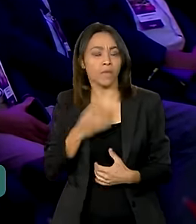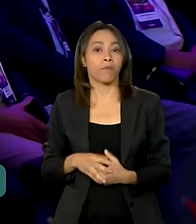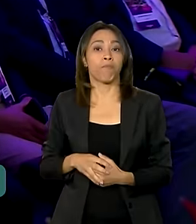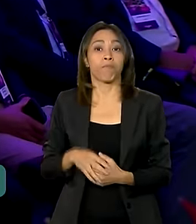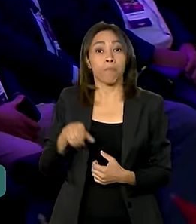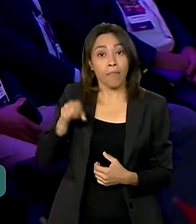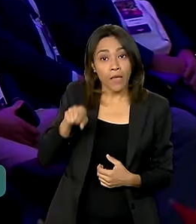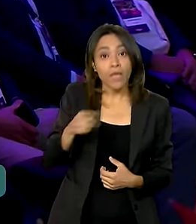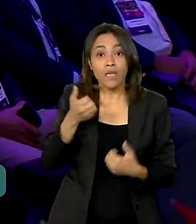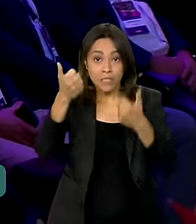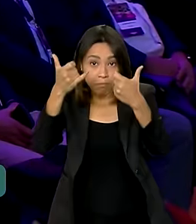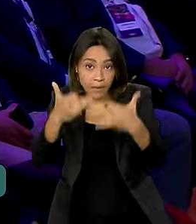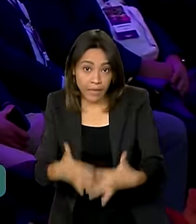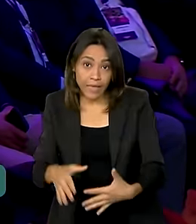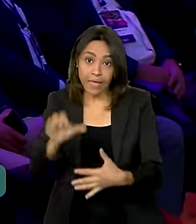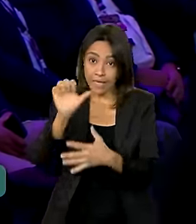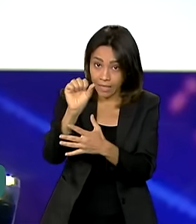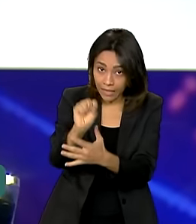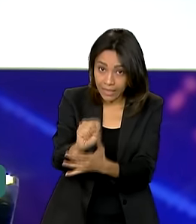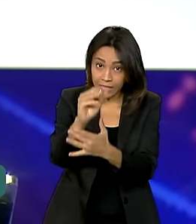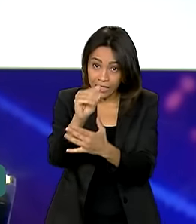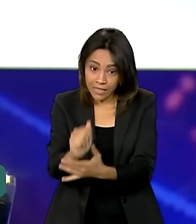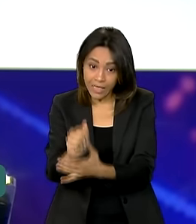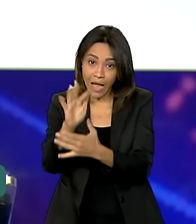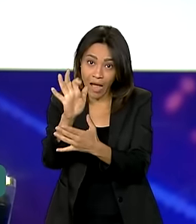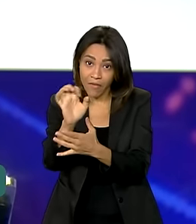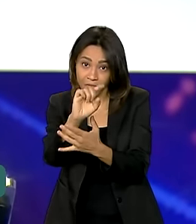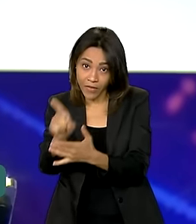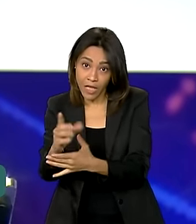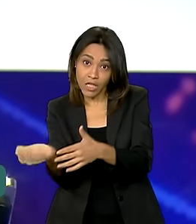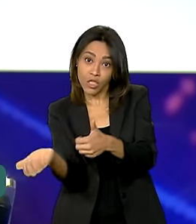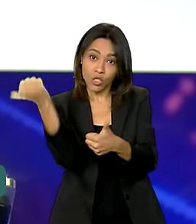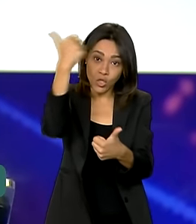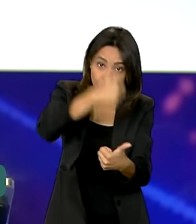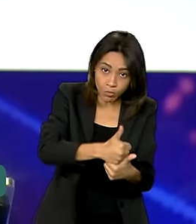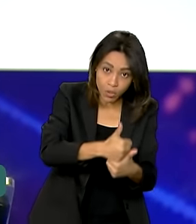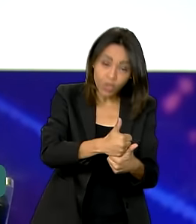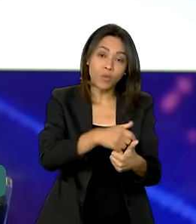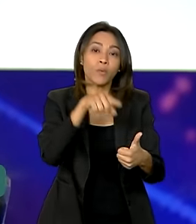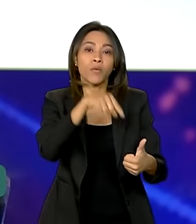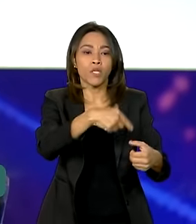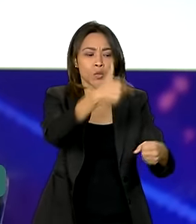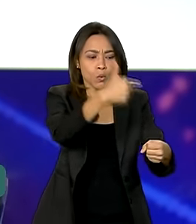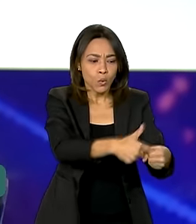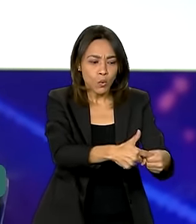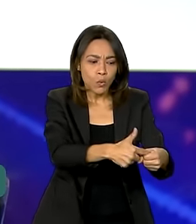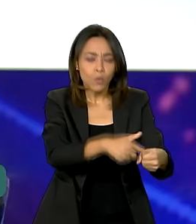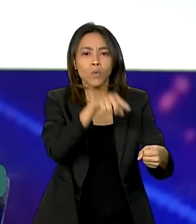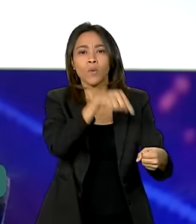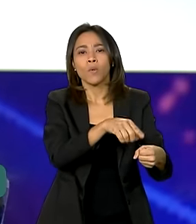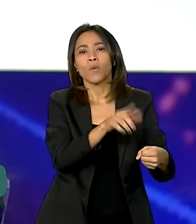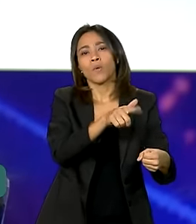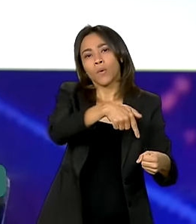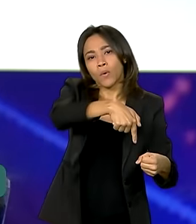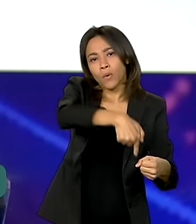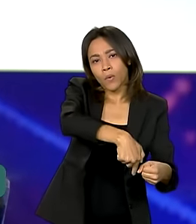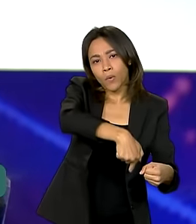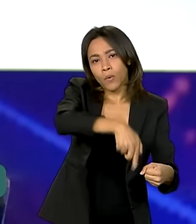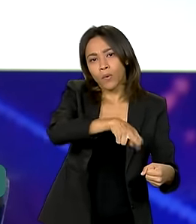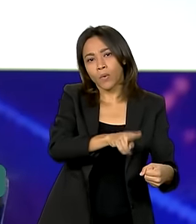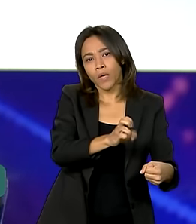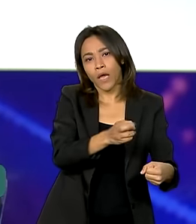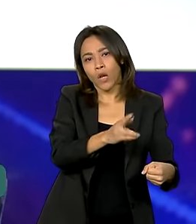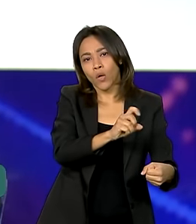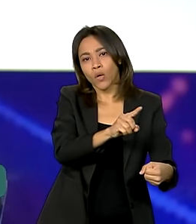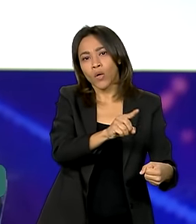SAF. SAF, para trocar o querosene de todos os aviões do mundo, o caminho é